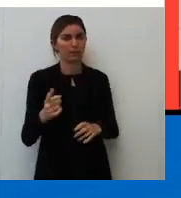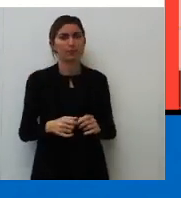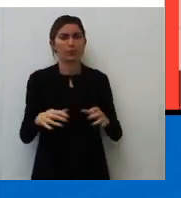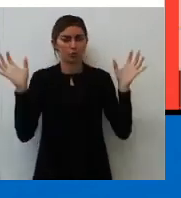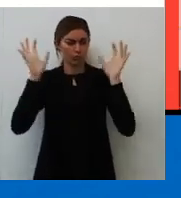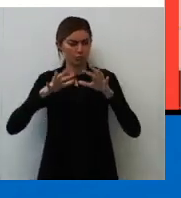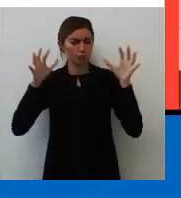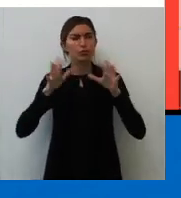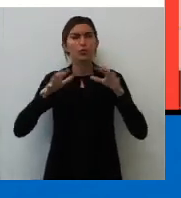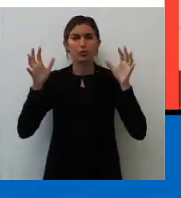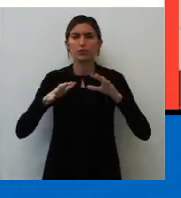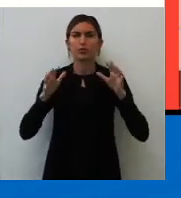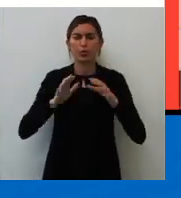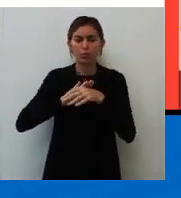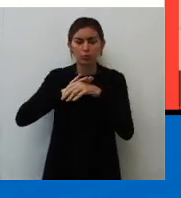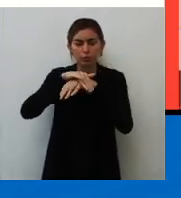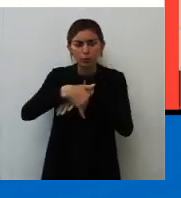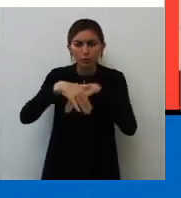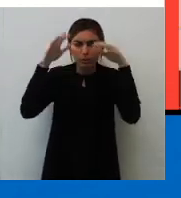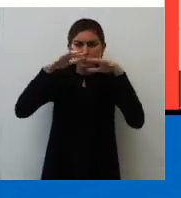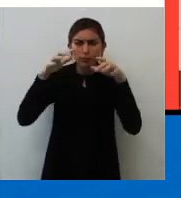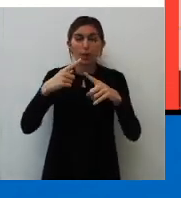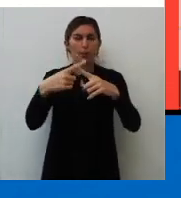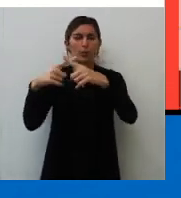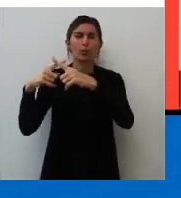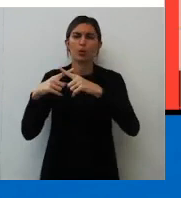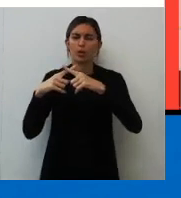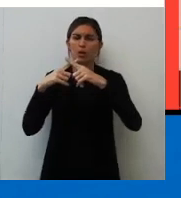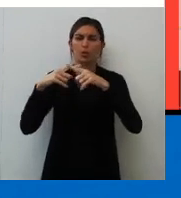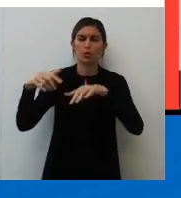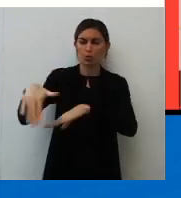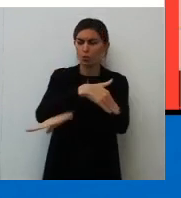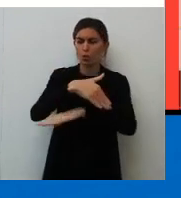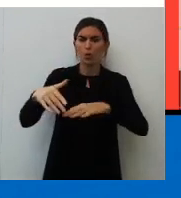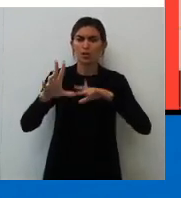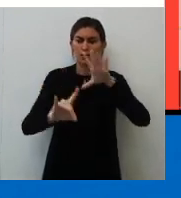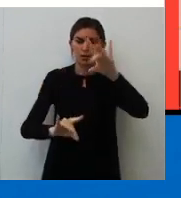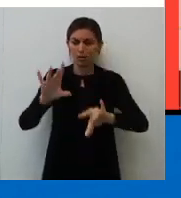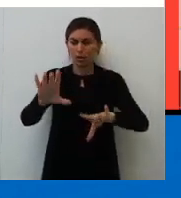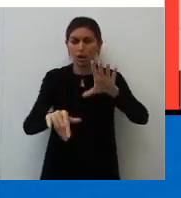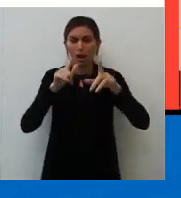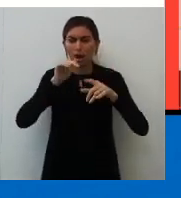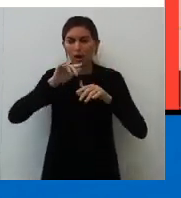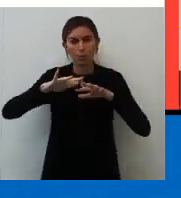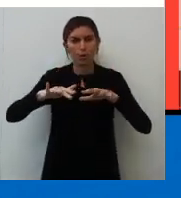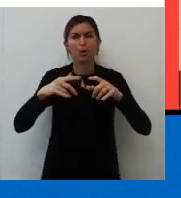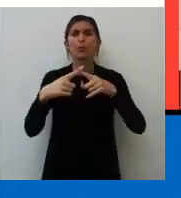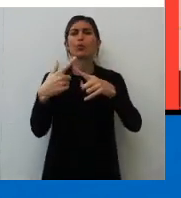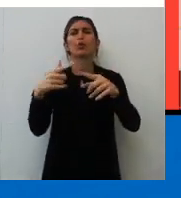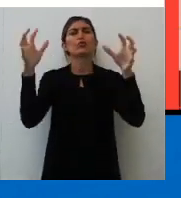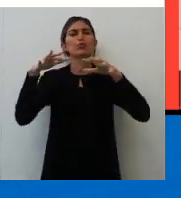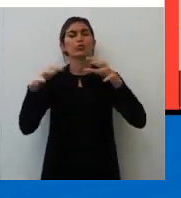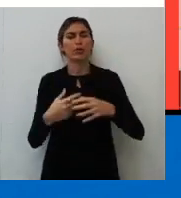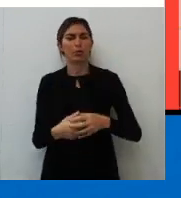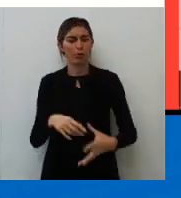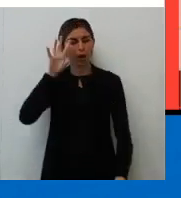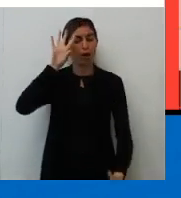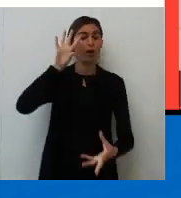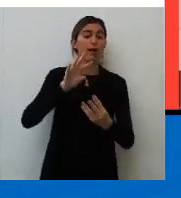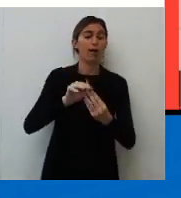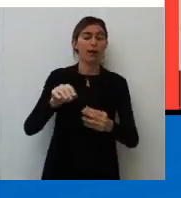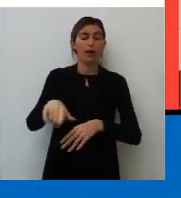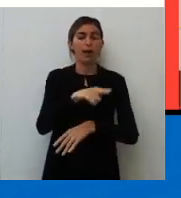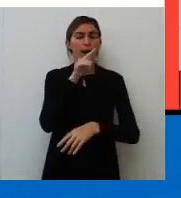Choveu durante a noite. Porquê as ruas estão molhadas. Eu tô dando uma explicação. Porquê que as ruas estão